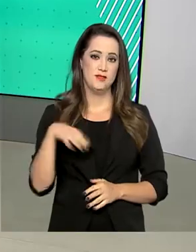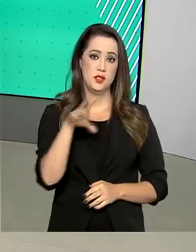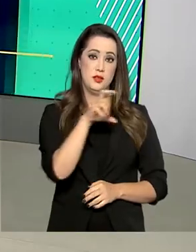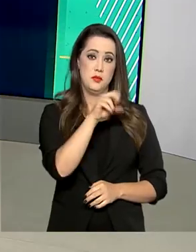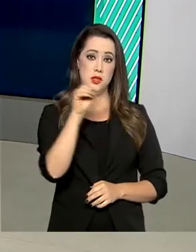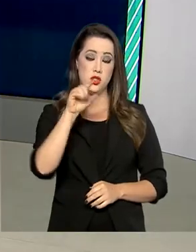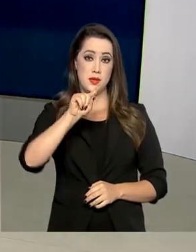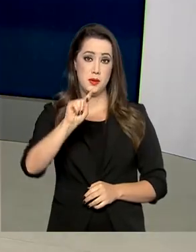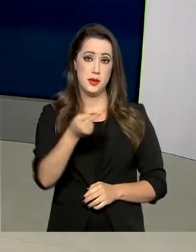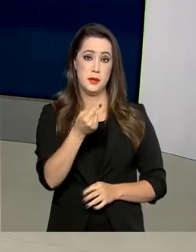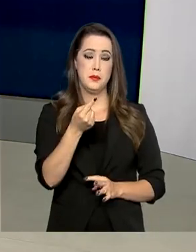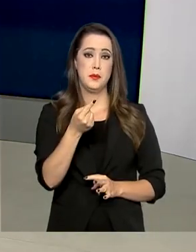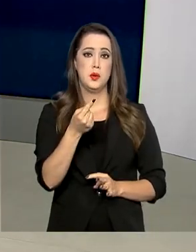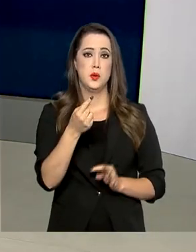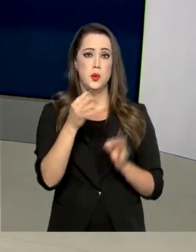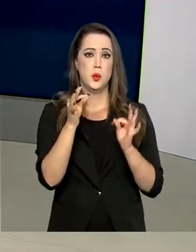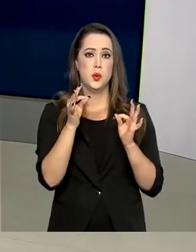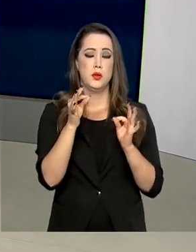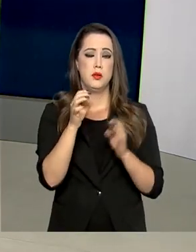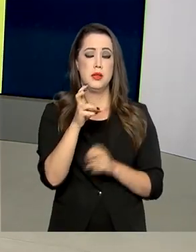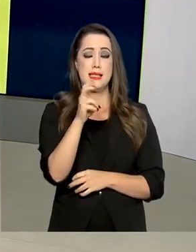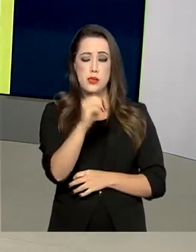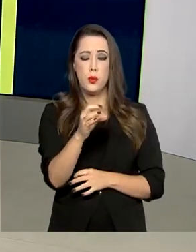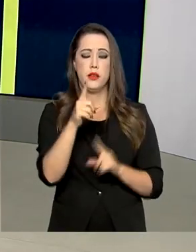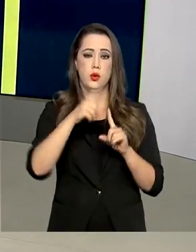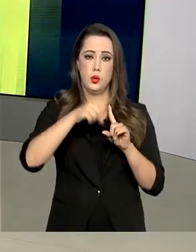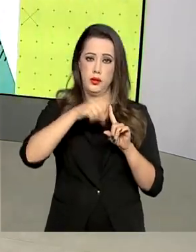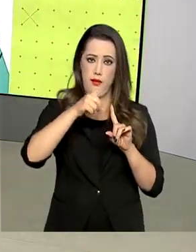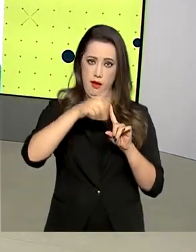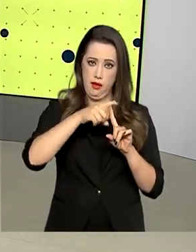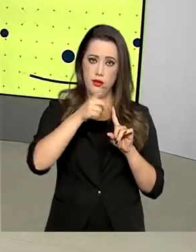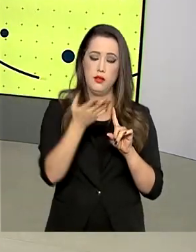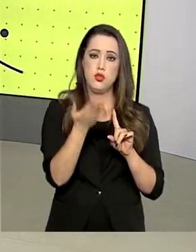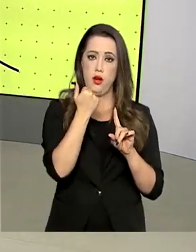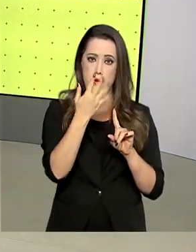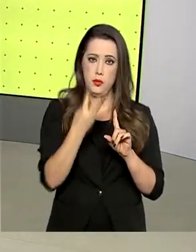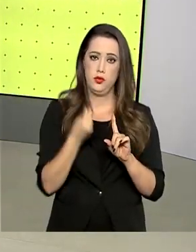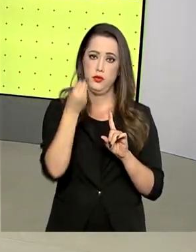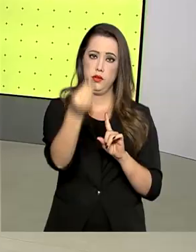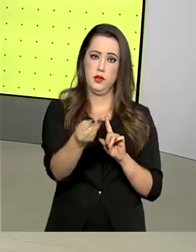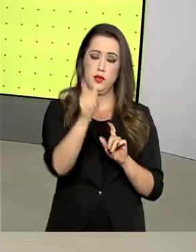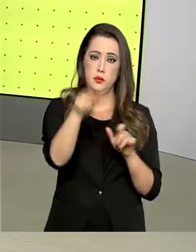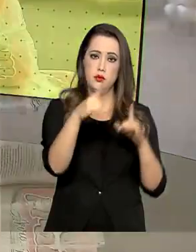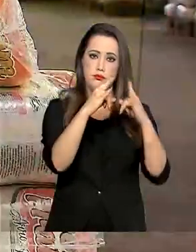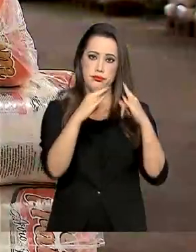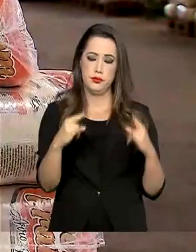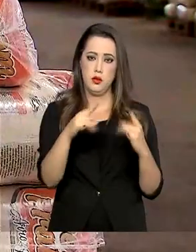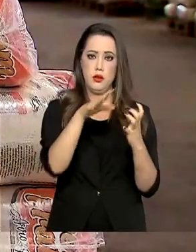50 toneladas de alimentos foram doadas a instituições que atendem idosos durante a pandemia.